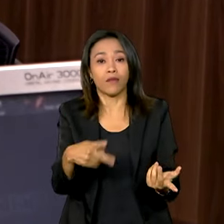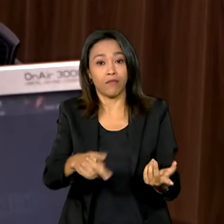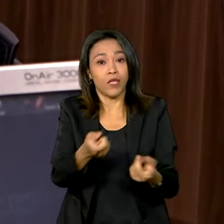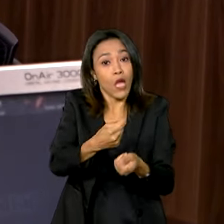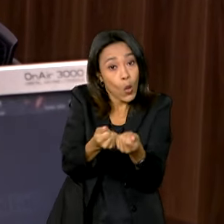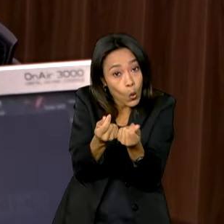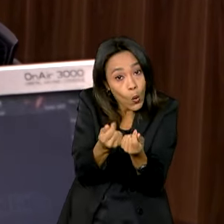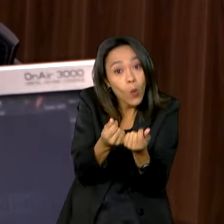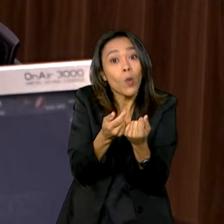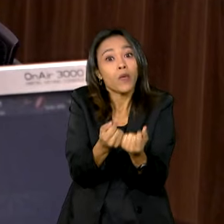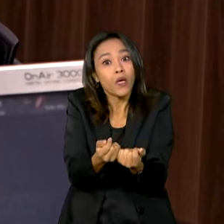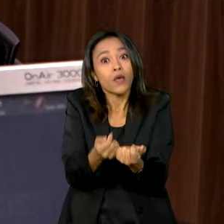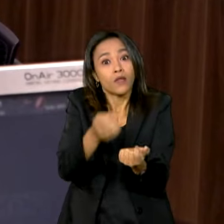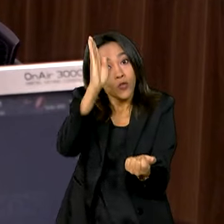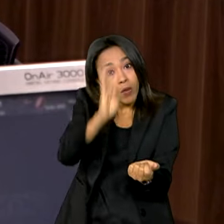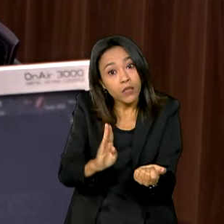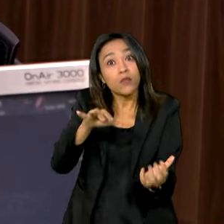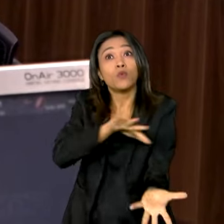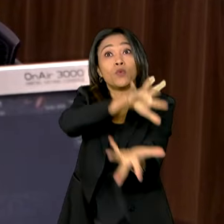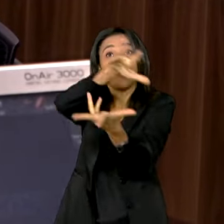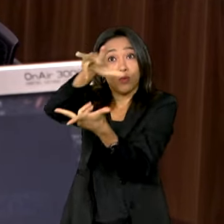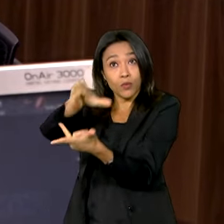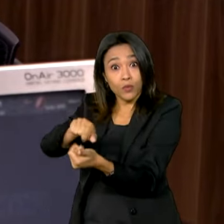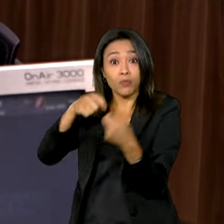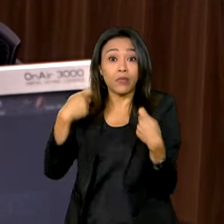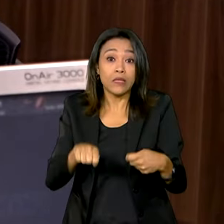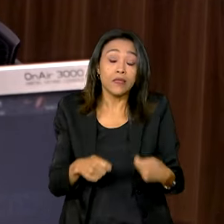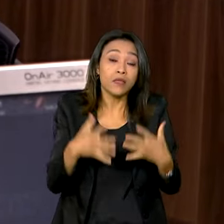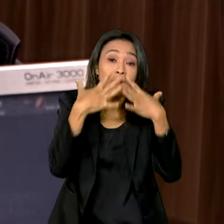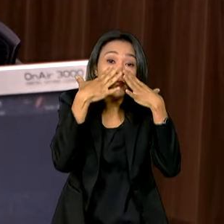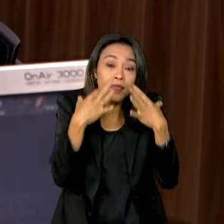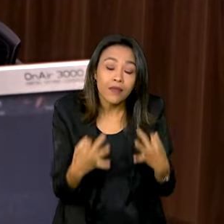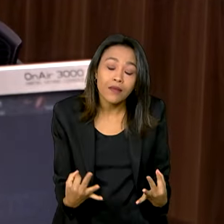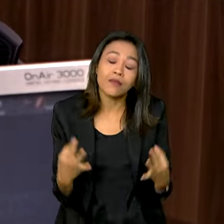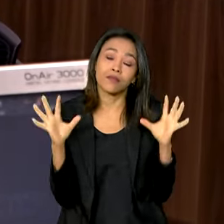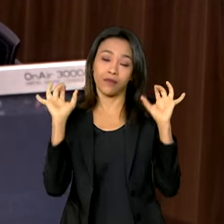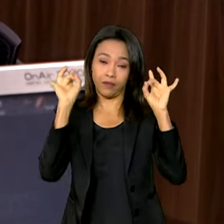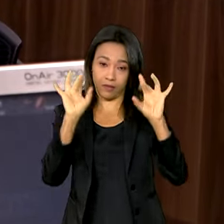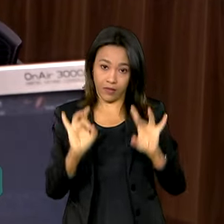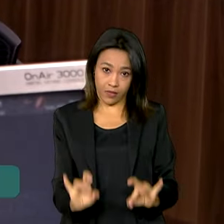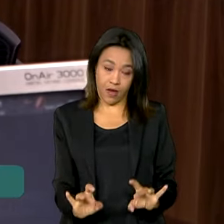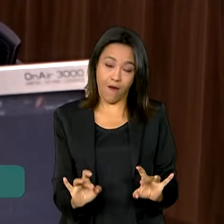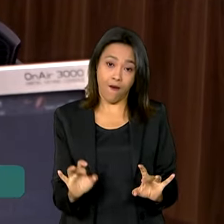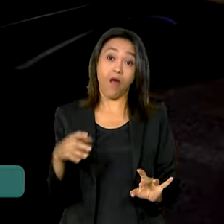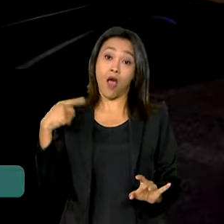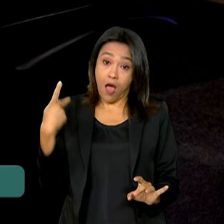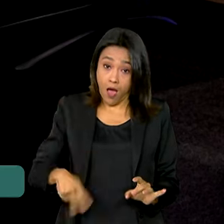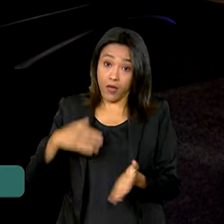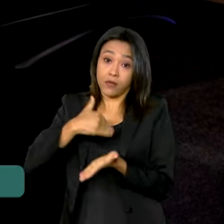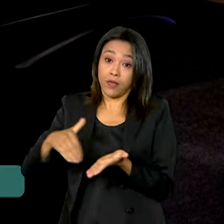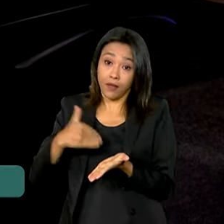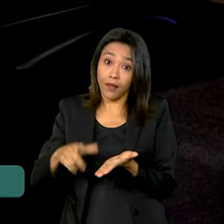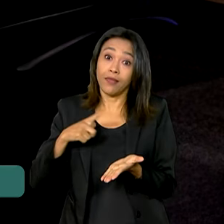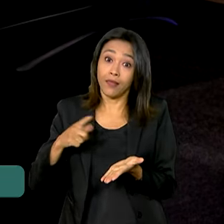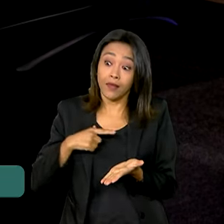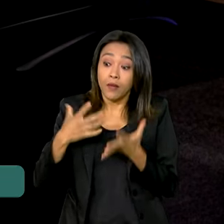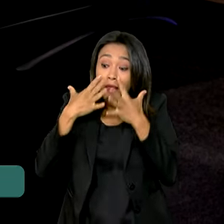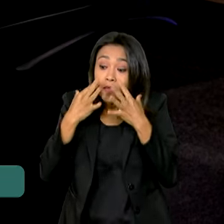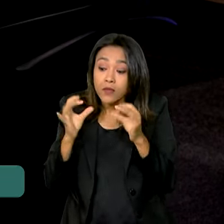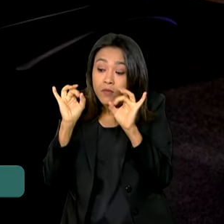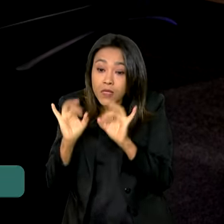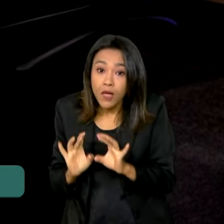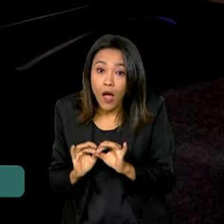e em muitas partes do mundo. Então é preciso uma atenção especial. A secretaria tem tido essa atenção especial. produção desse